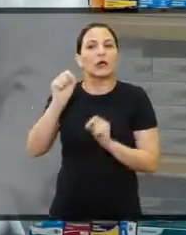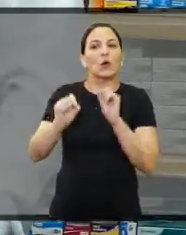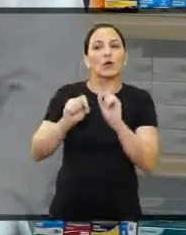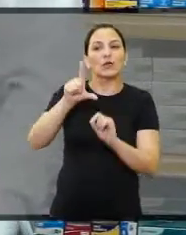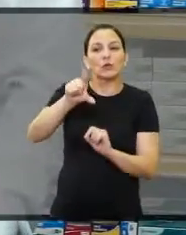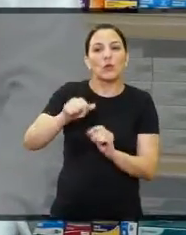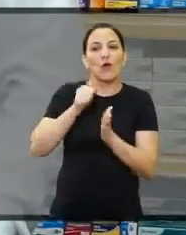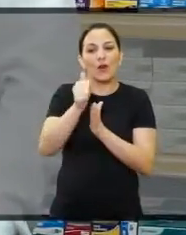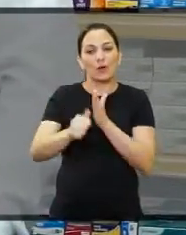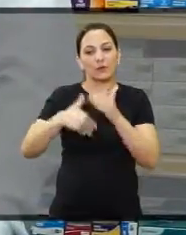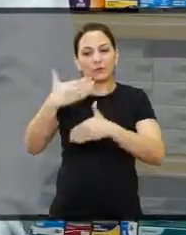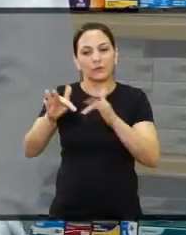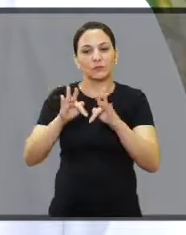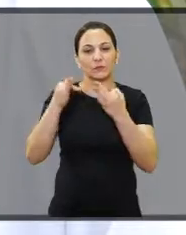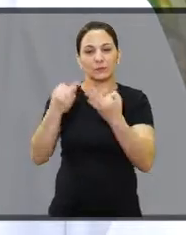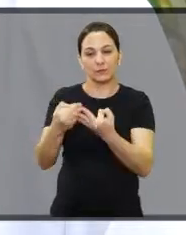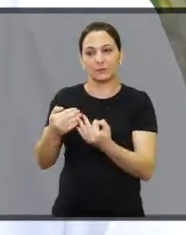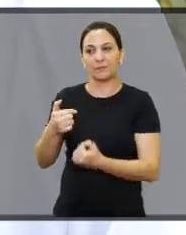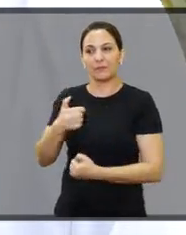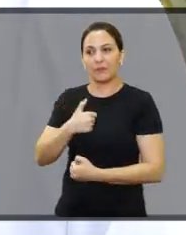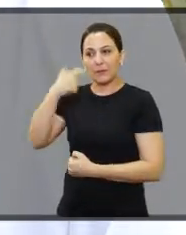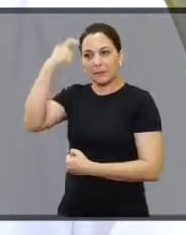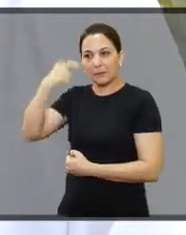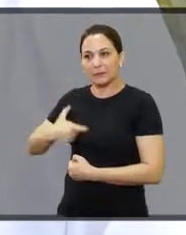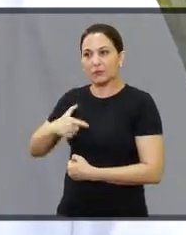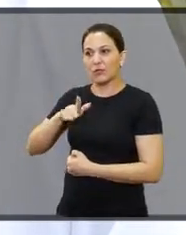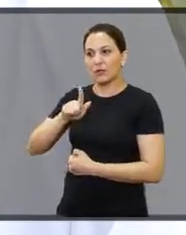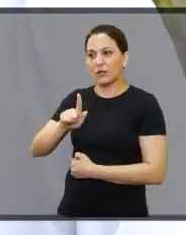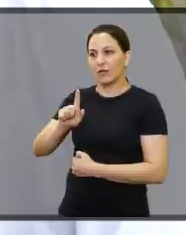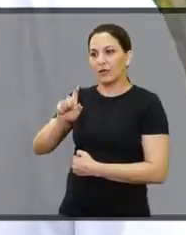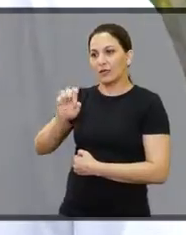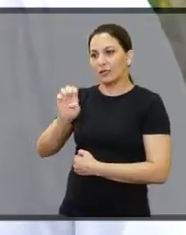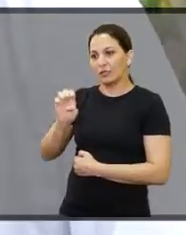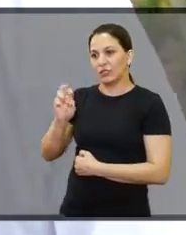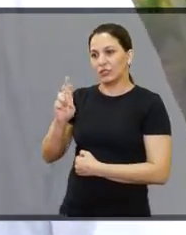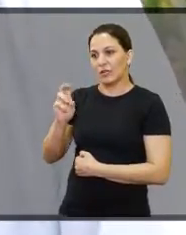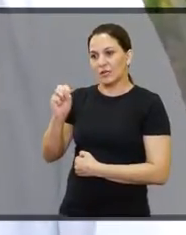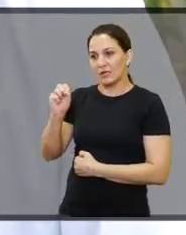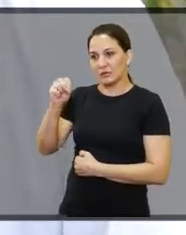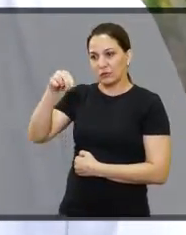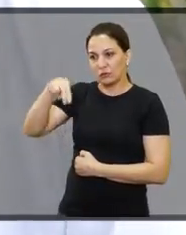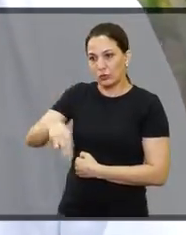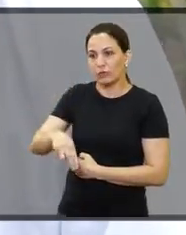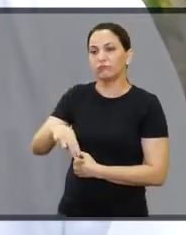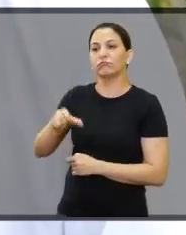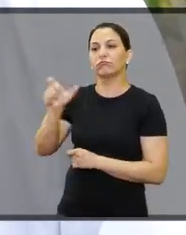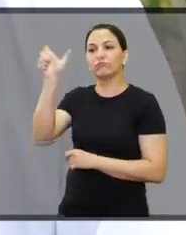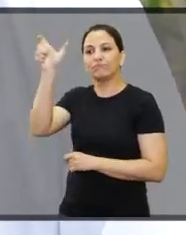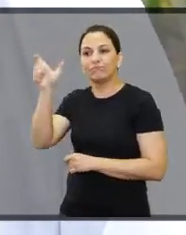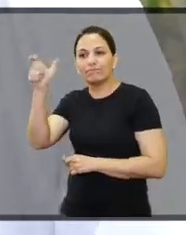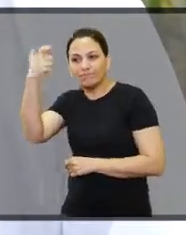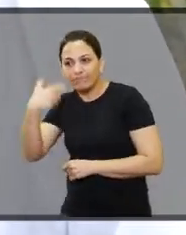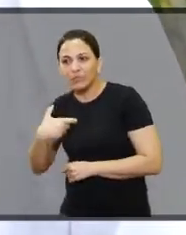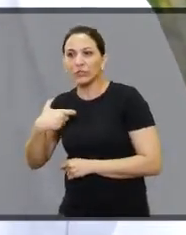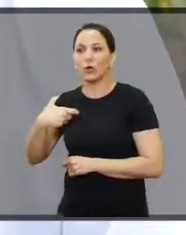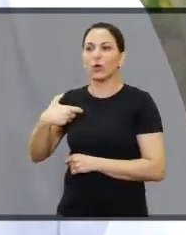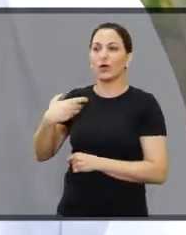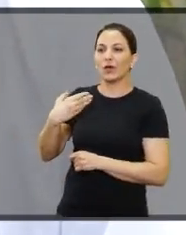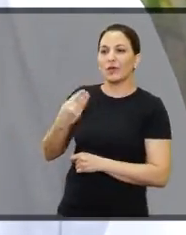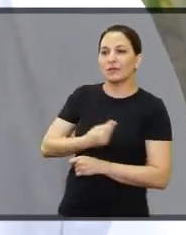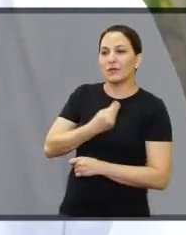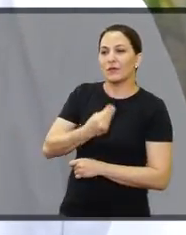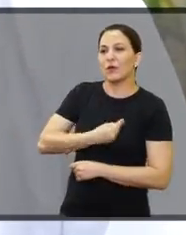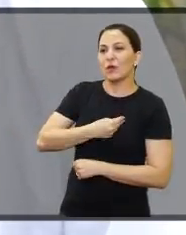Sol para criar a sua família. Olha, o Gerson é o Gerson Rosa de Freitas, que veio do sul do Mato